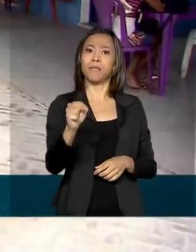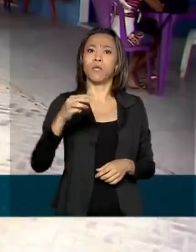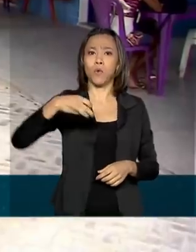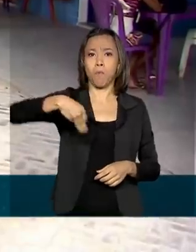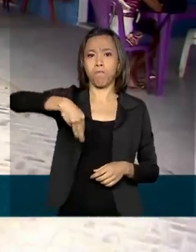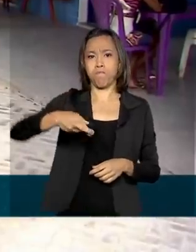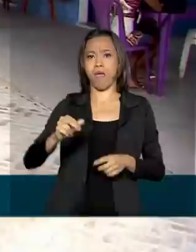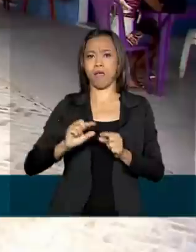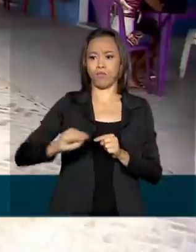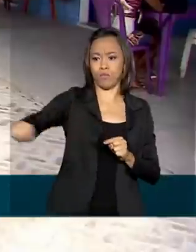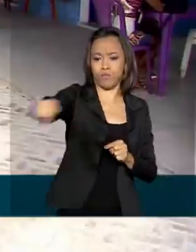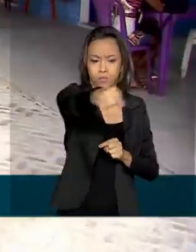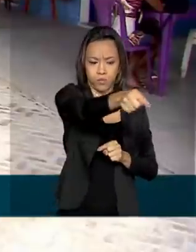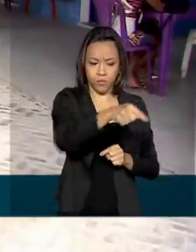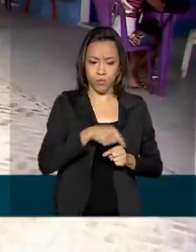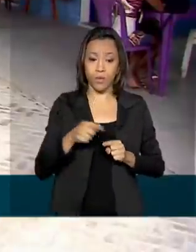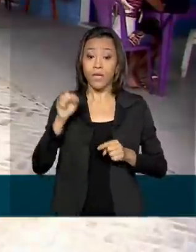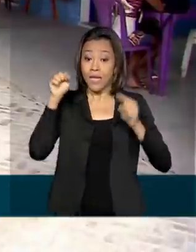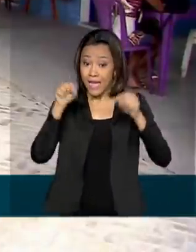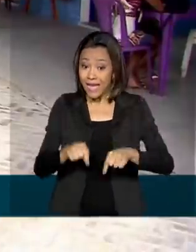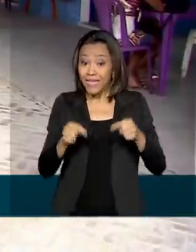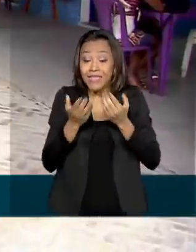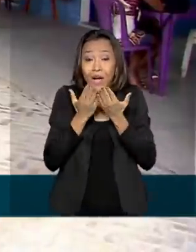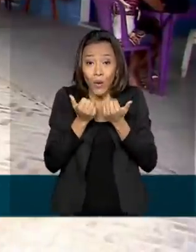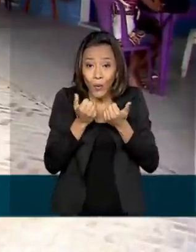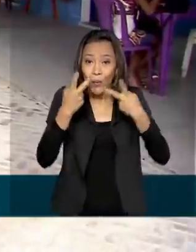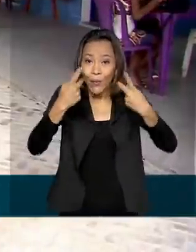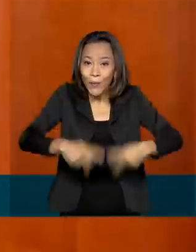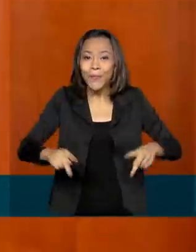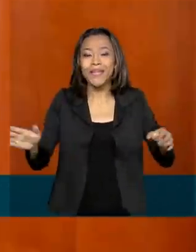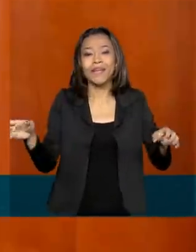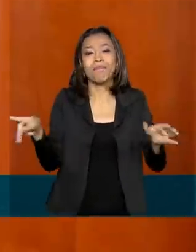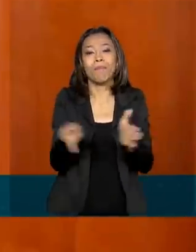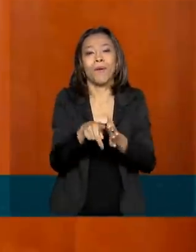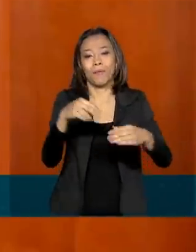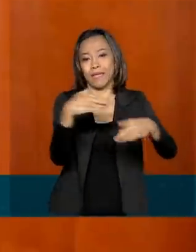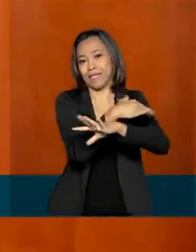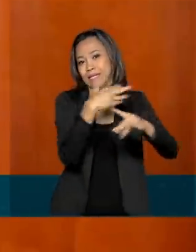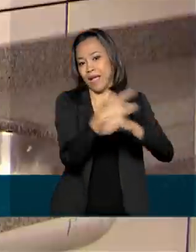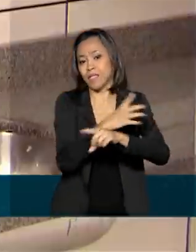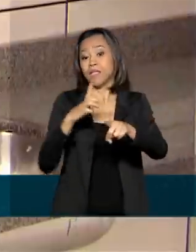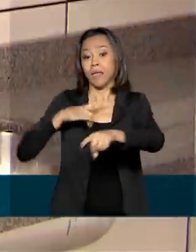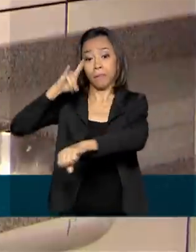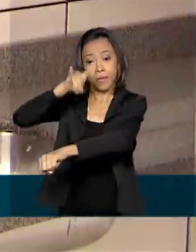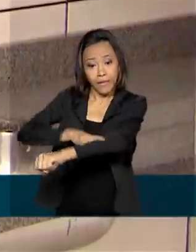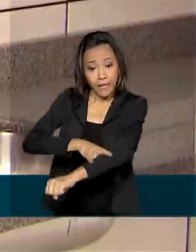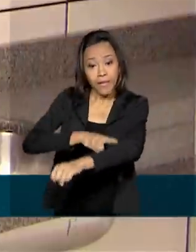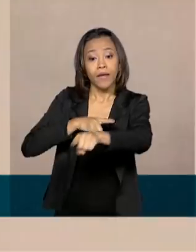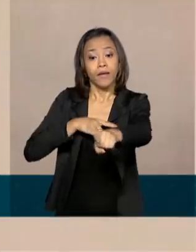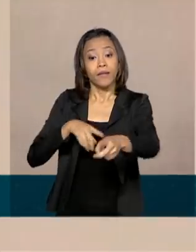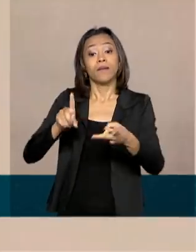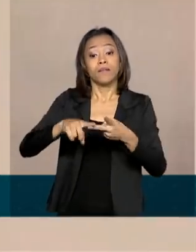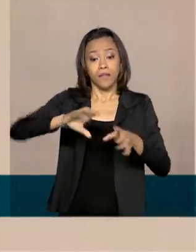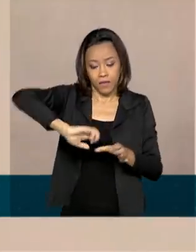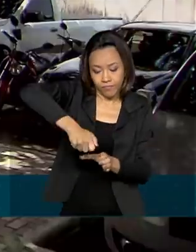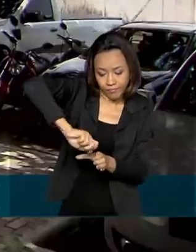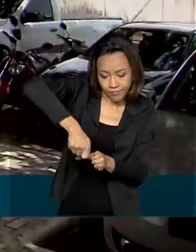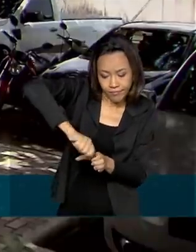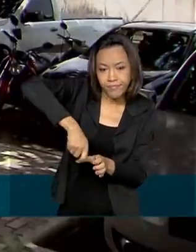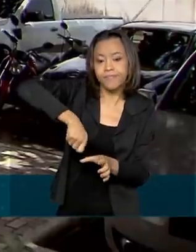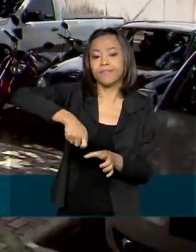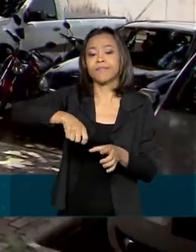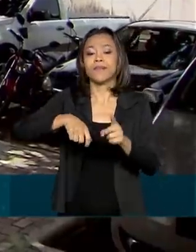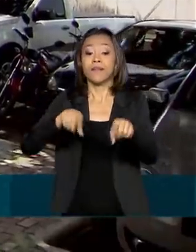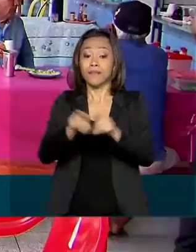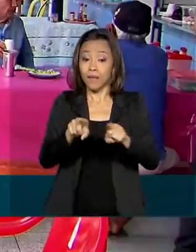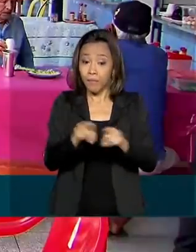O Complexo Gastronômico da Culinária Popular de Imperatriz conta com banheiros, abastecimento de água potável e